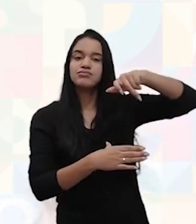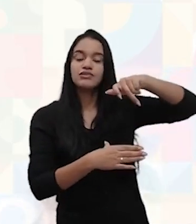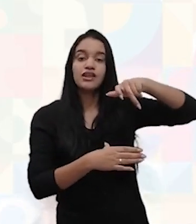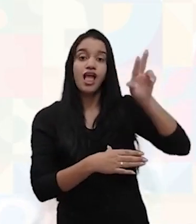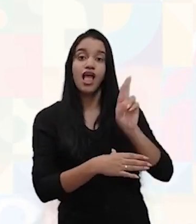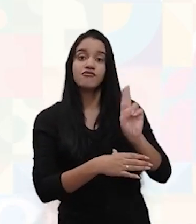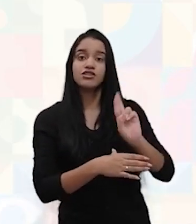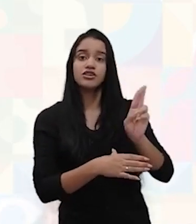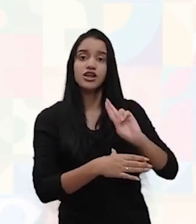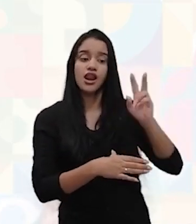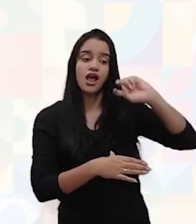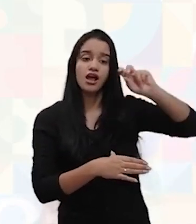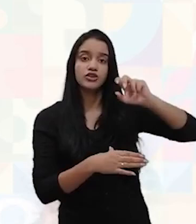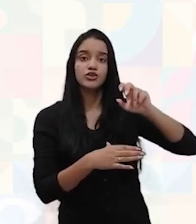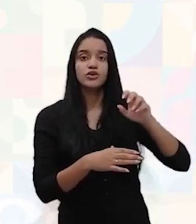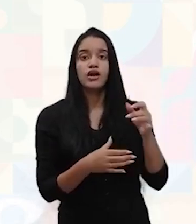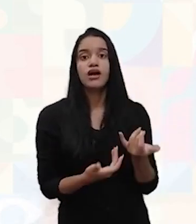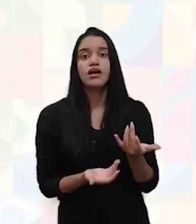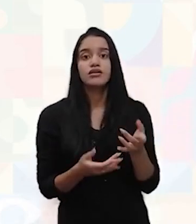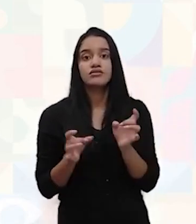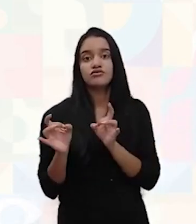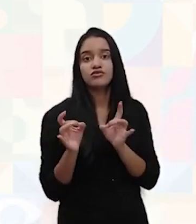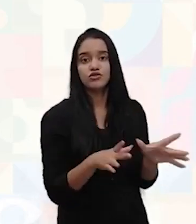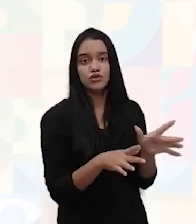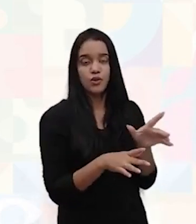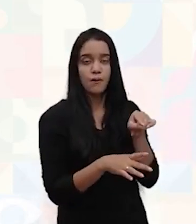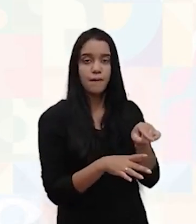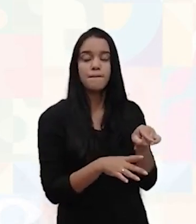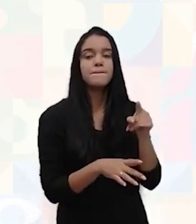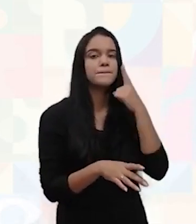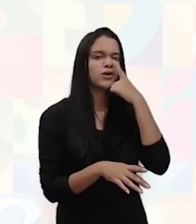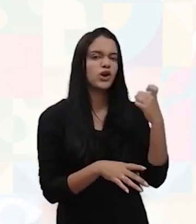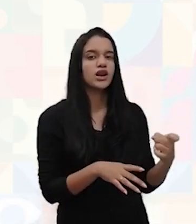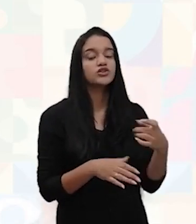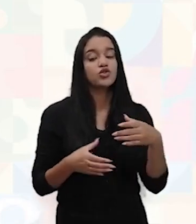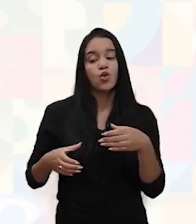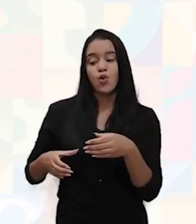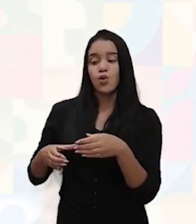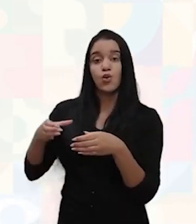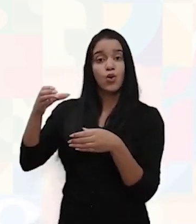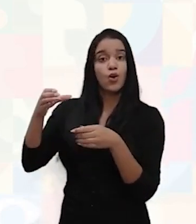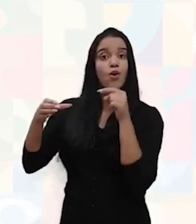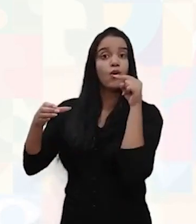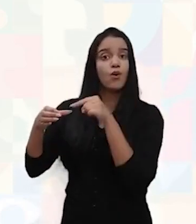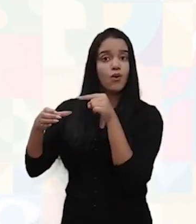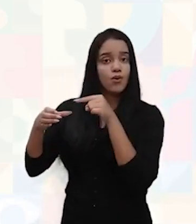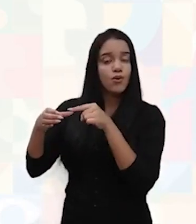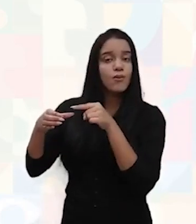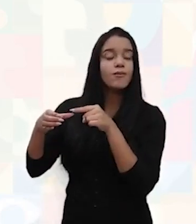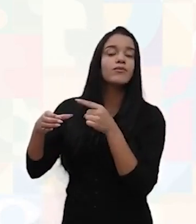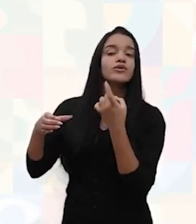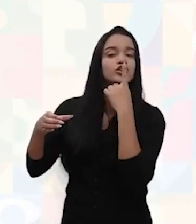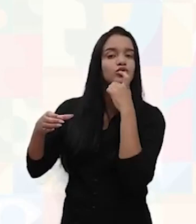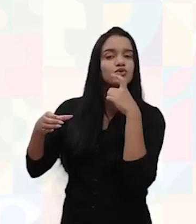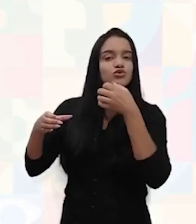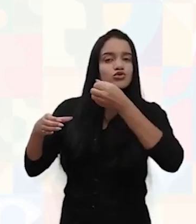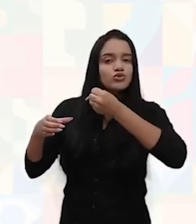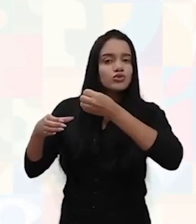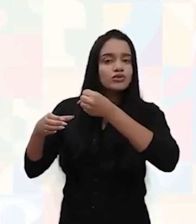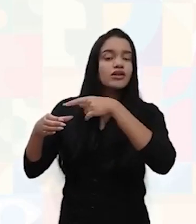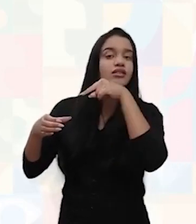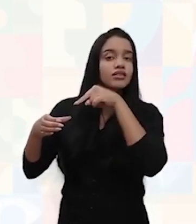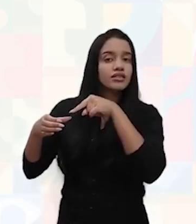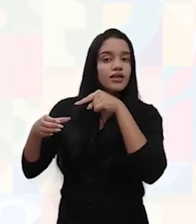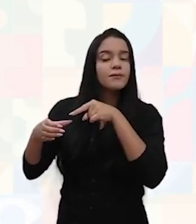refrigerante que iria para o lixo, se torna uma garrafa d'água. Aquele copo de extrato de tomate que iria para o lixo, se torna um copo para beber água.